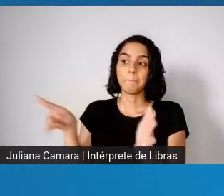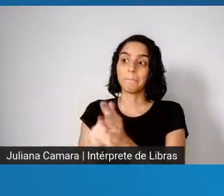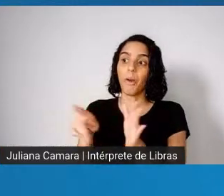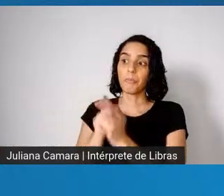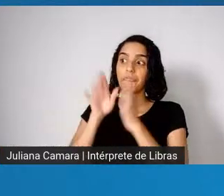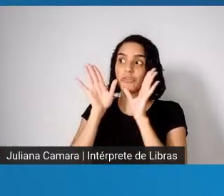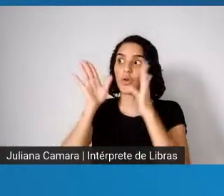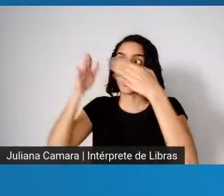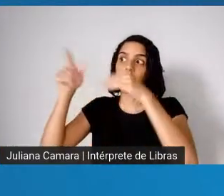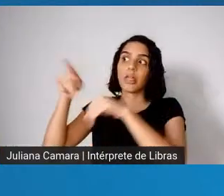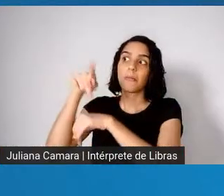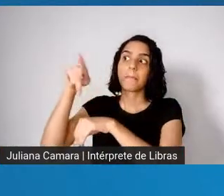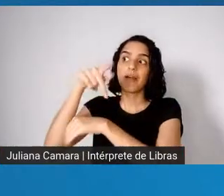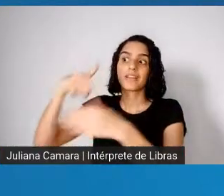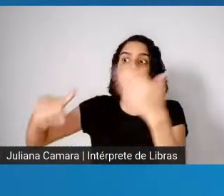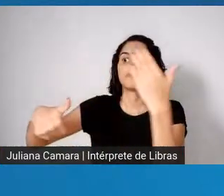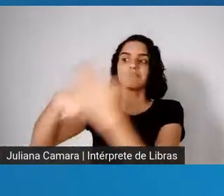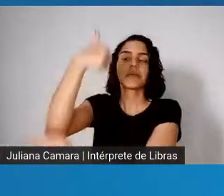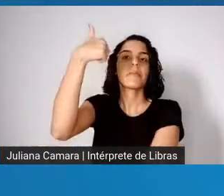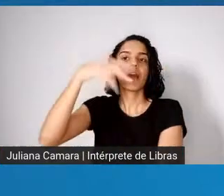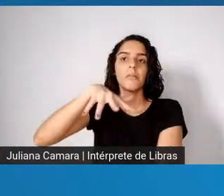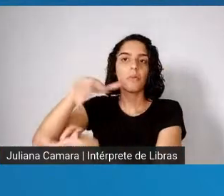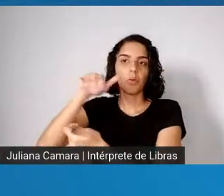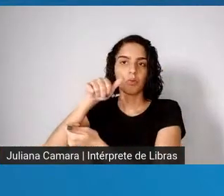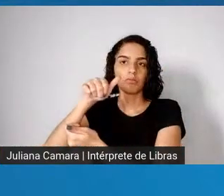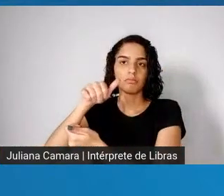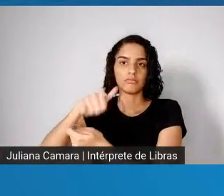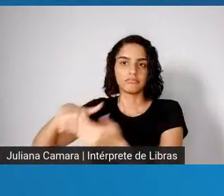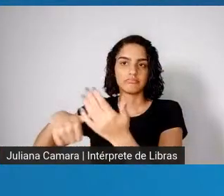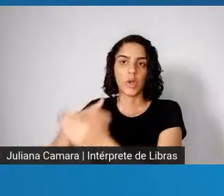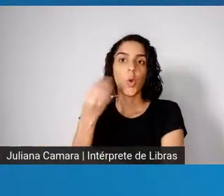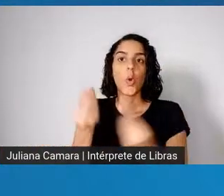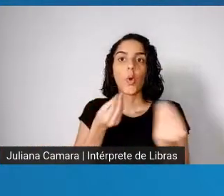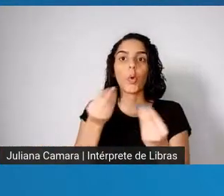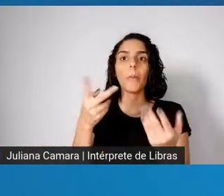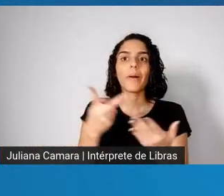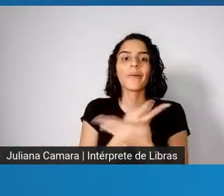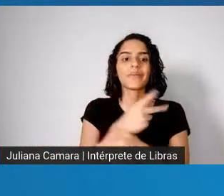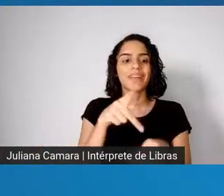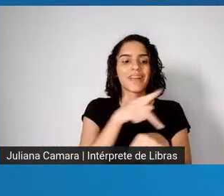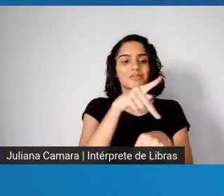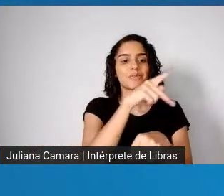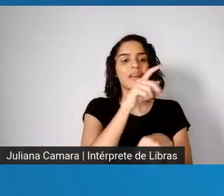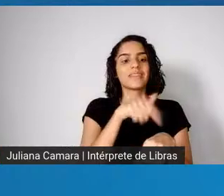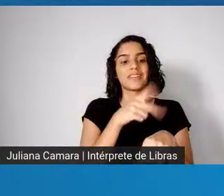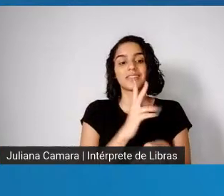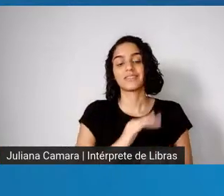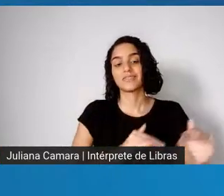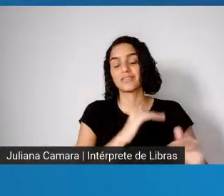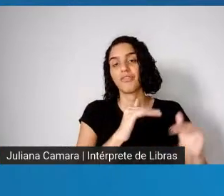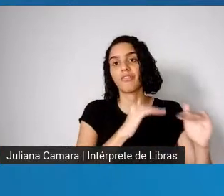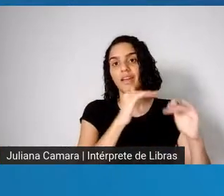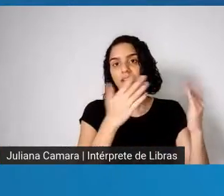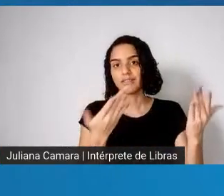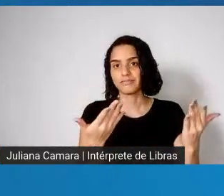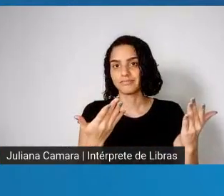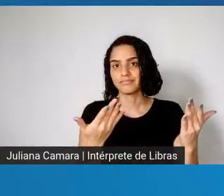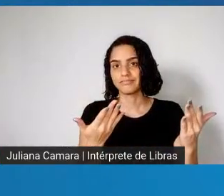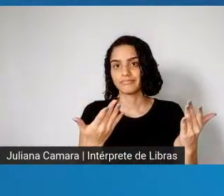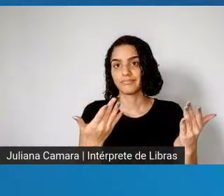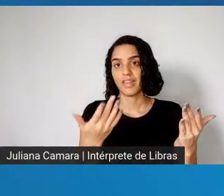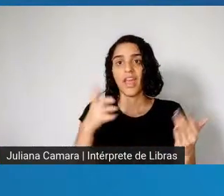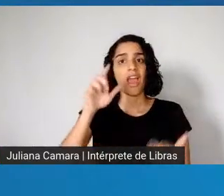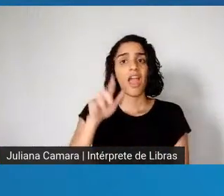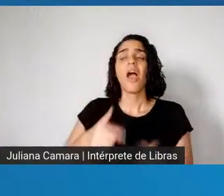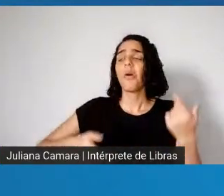Como se dá isso nos países em desenvolvimento? Essa é uma grande questão e essa é uma crítica absolutamente injusta de